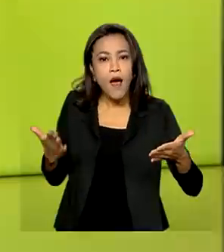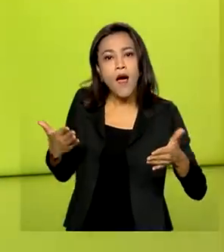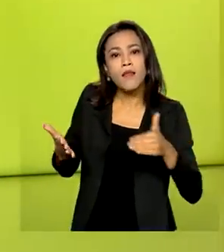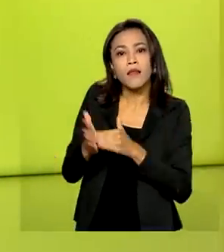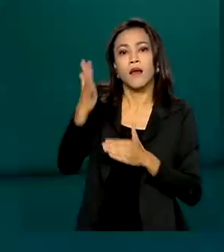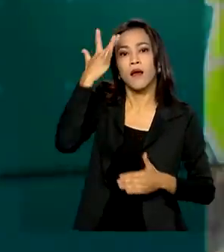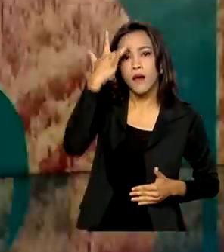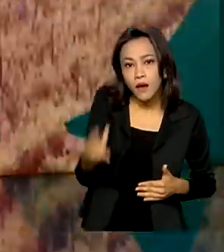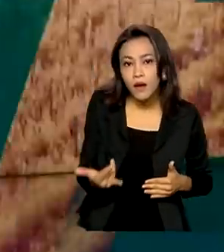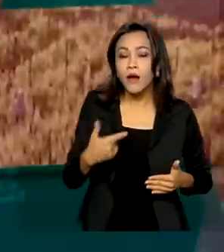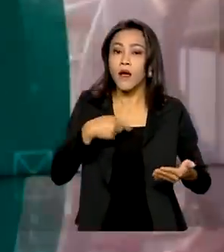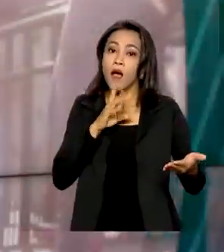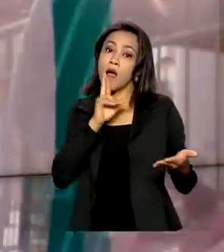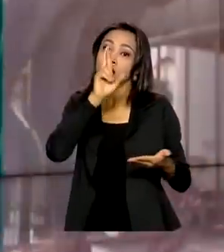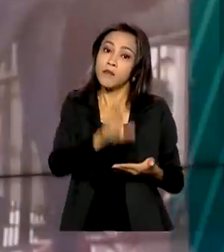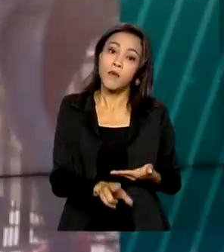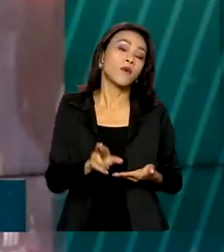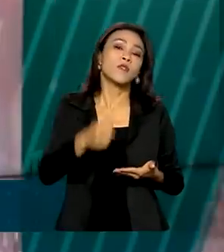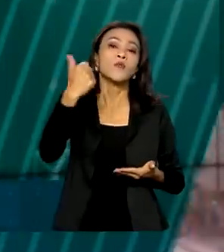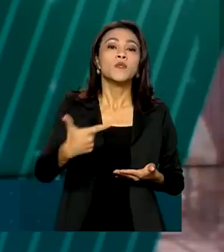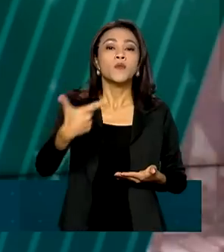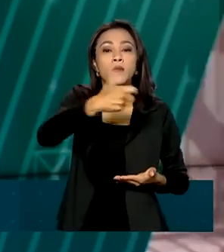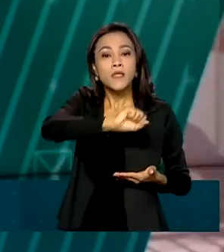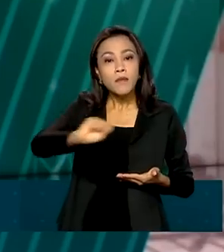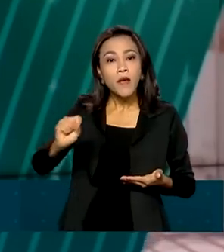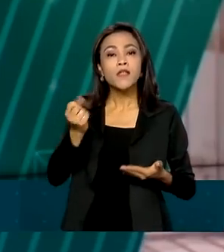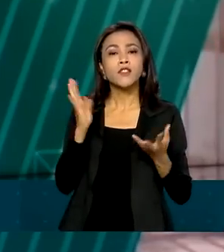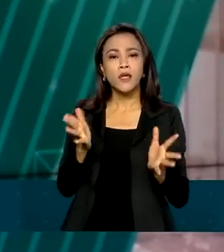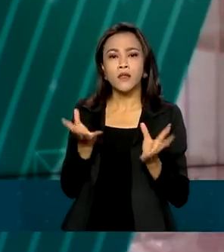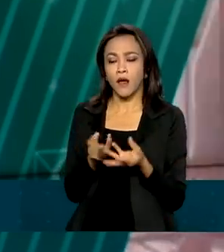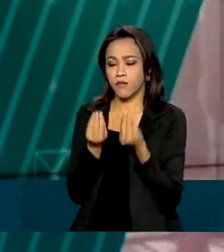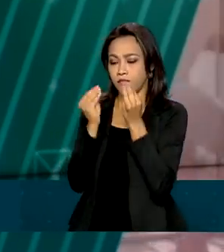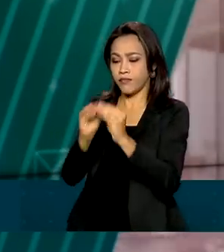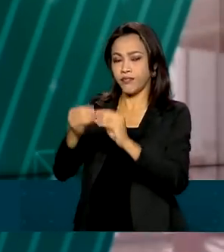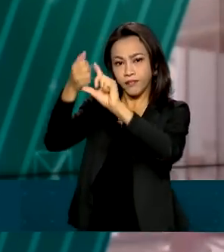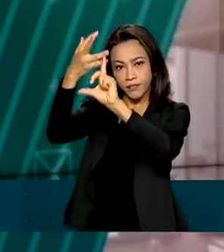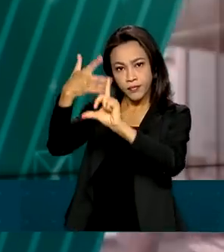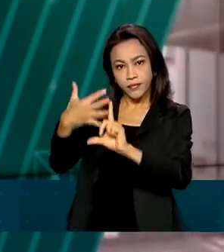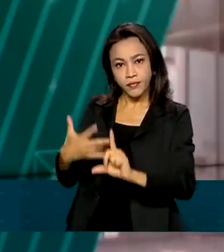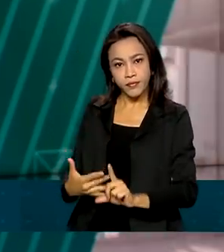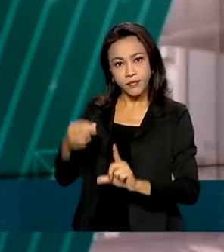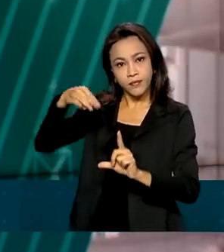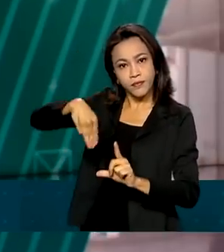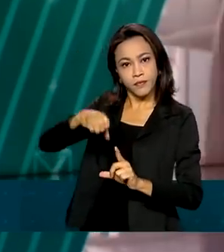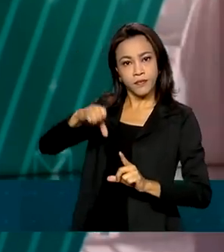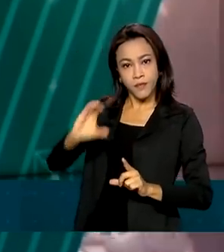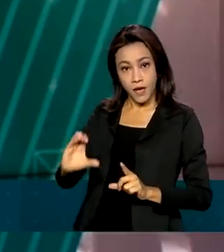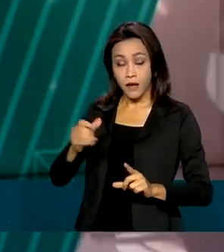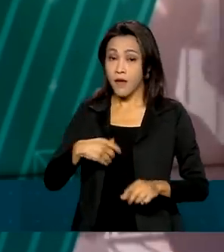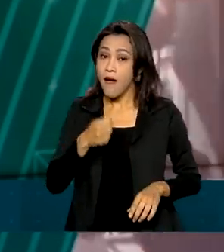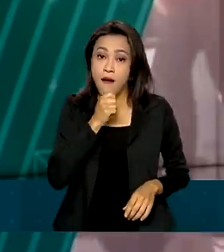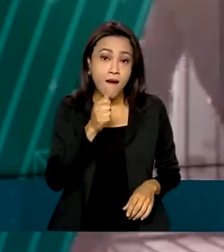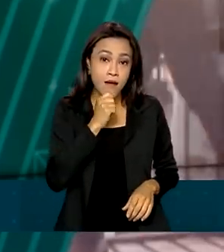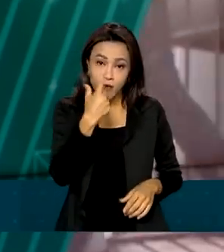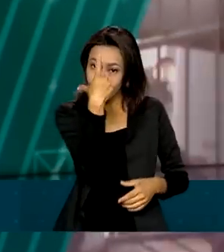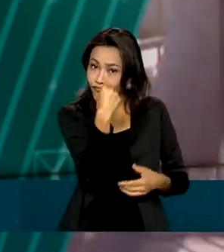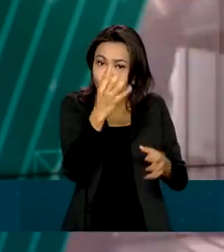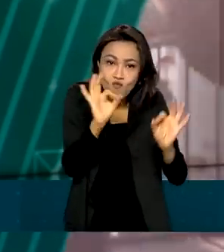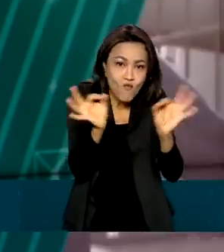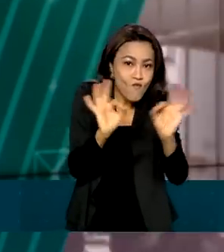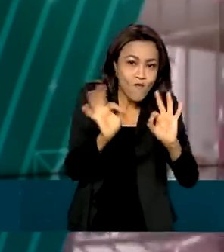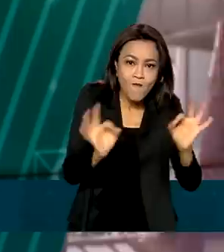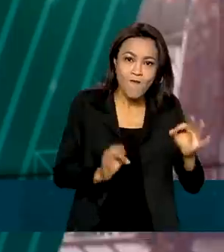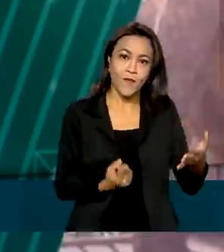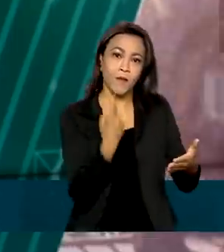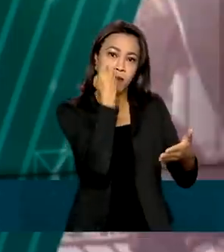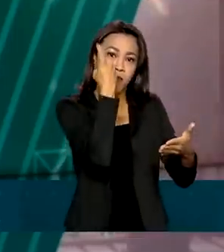resultado do FIES do segundo semestre está disponível no Portal de Acesso Único do Ministério da Educação. Quem não foi pré-selecionado na chamada